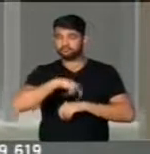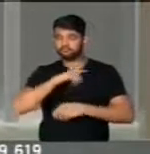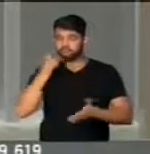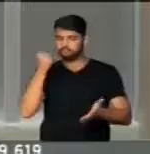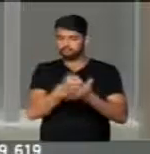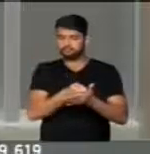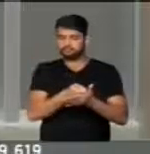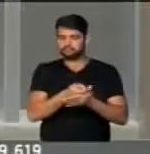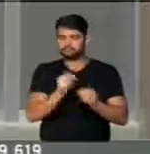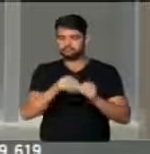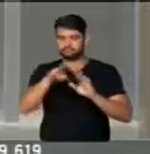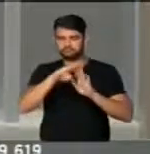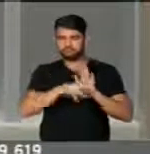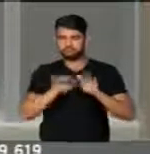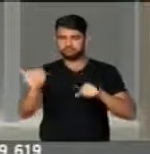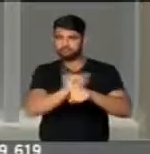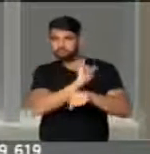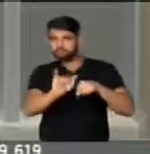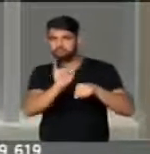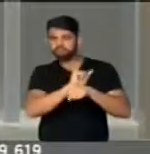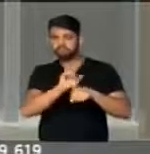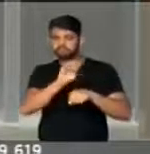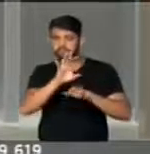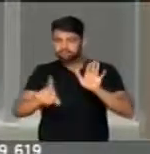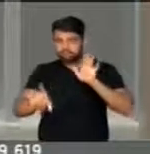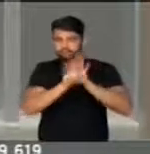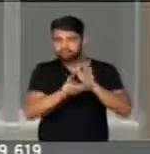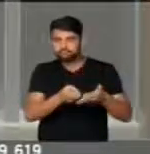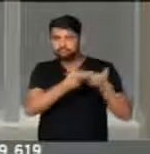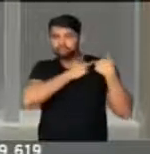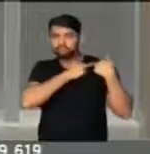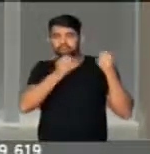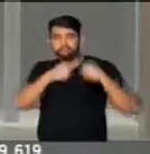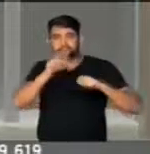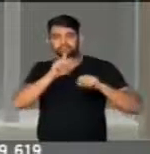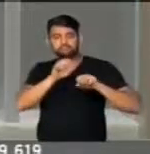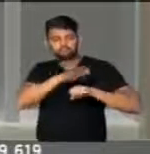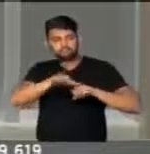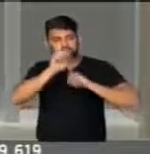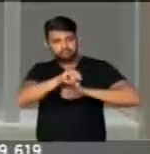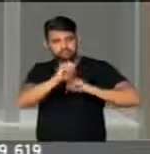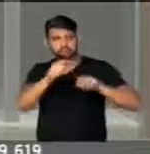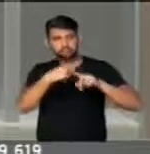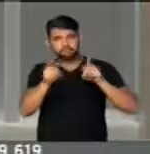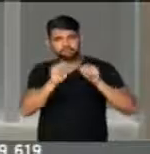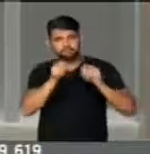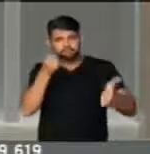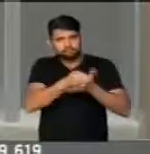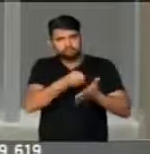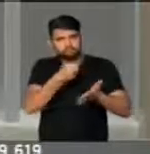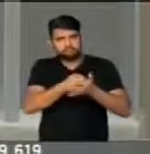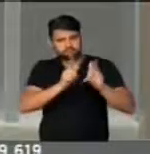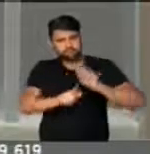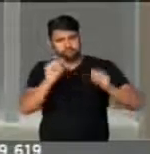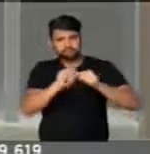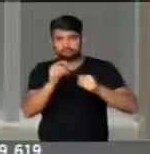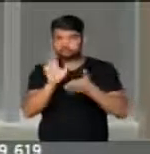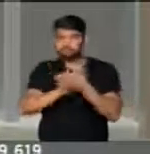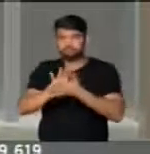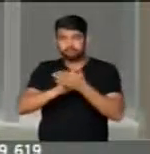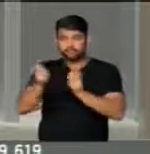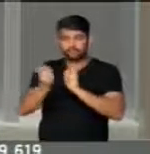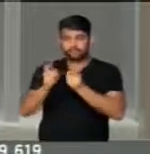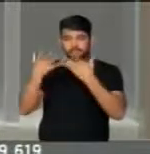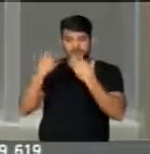cumprimento de metas e estratégias, só uma lei de responsabilidade educacional que puna os gestores que